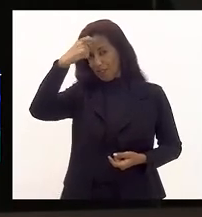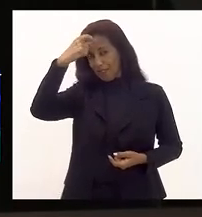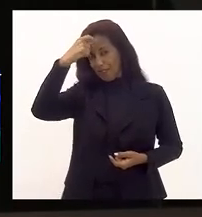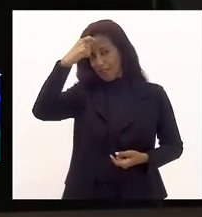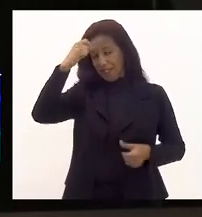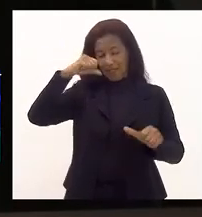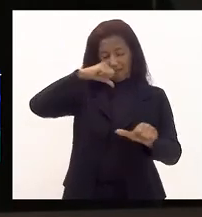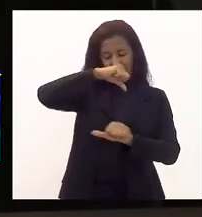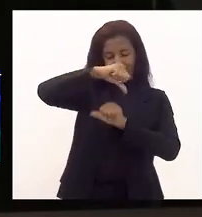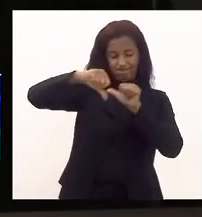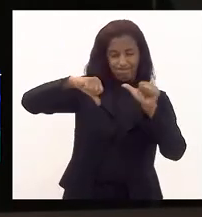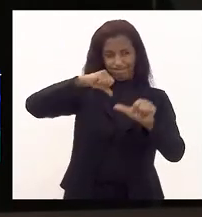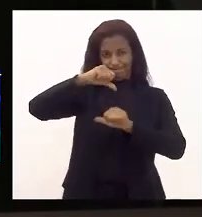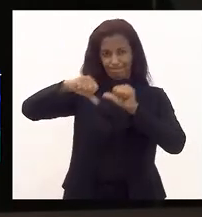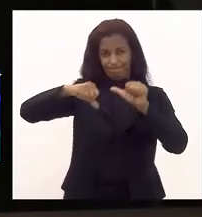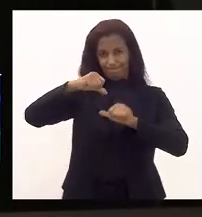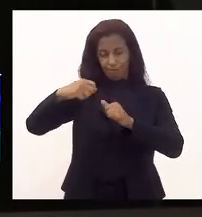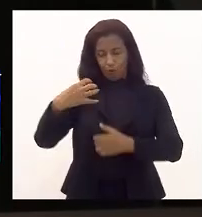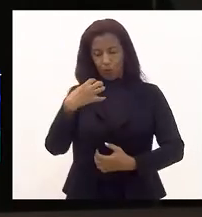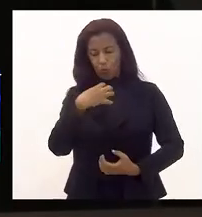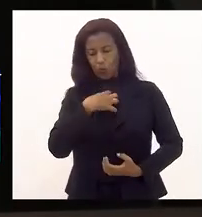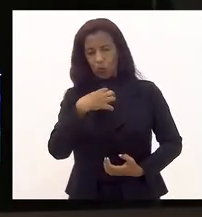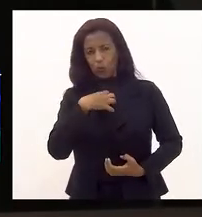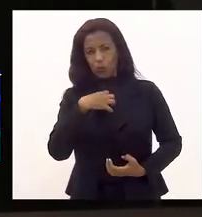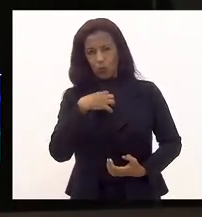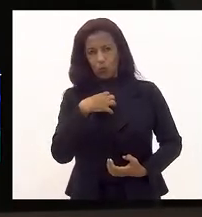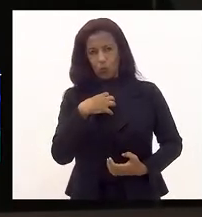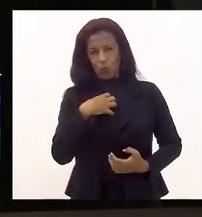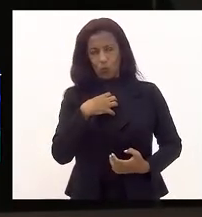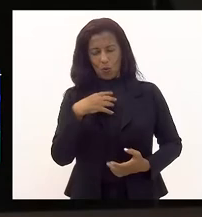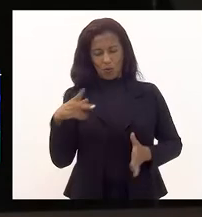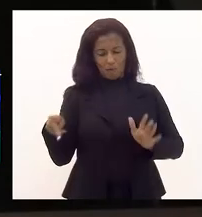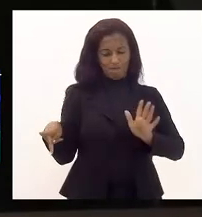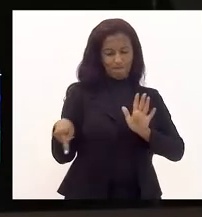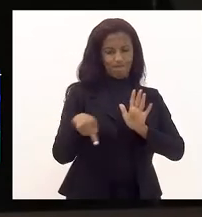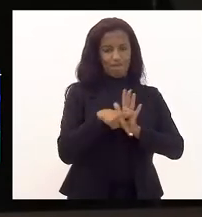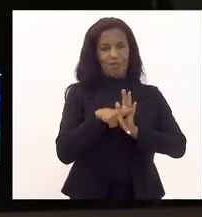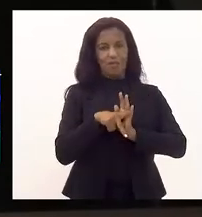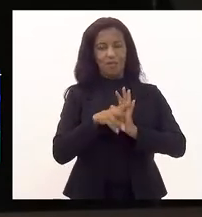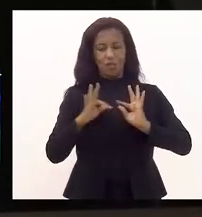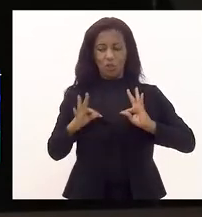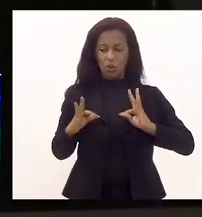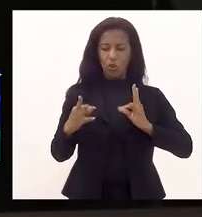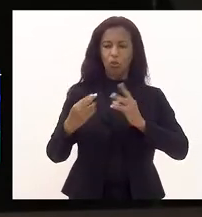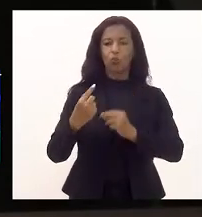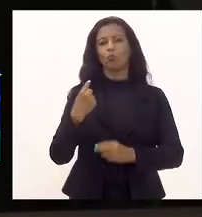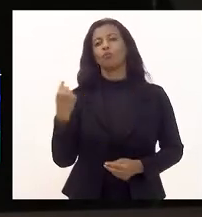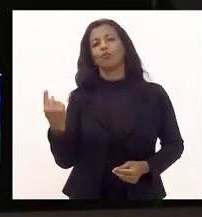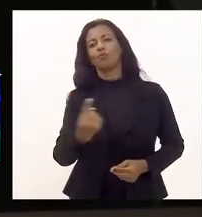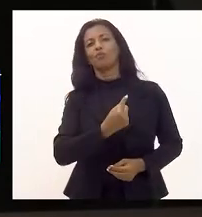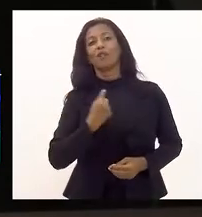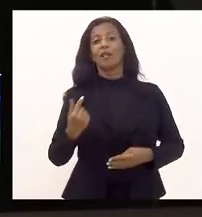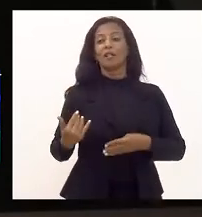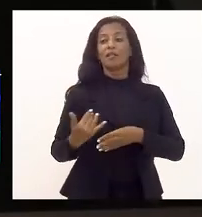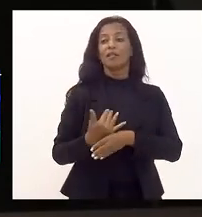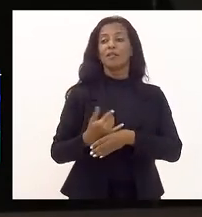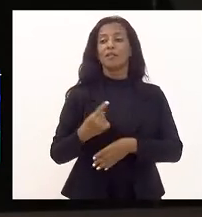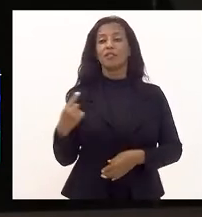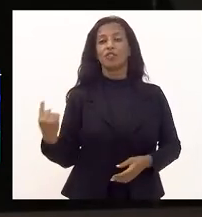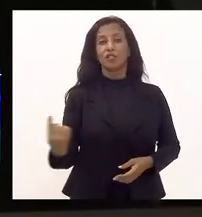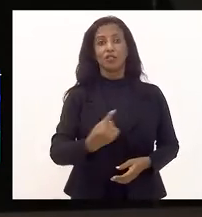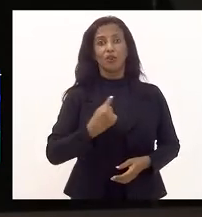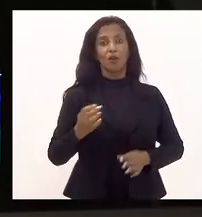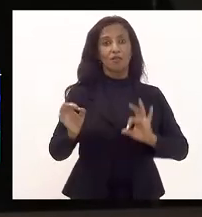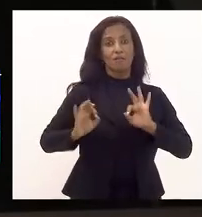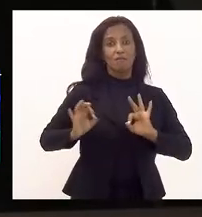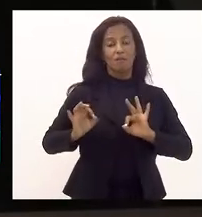internaliza o sentimento de pertencimento em todos nós. A cidade é nossa, ninguém vai fazer